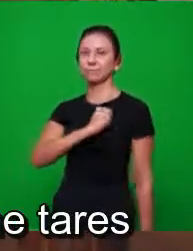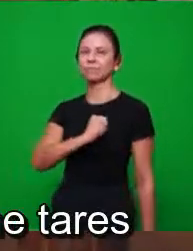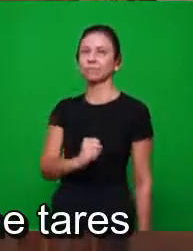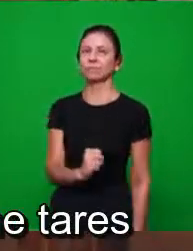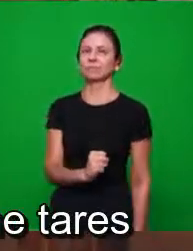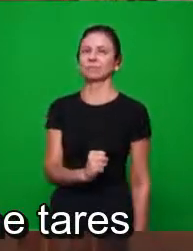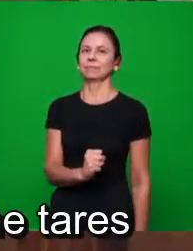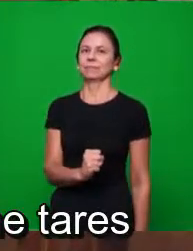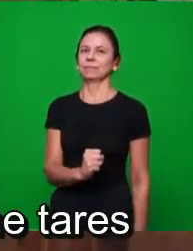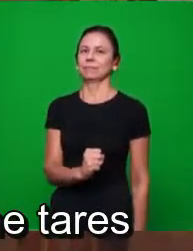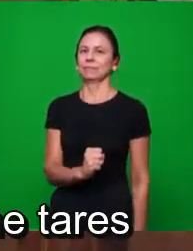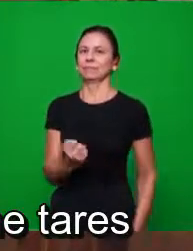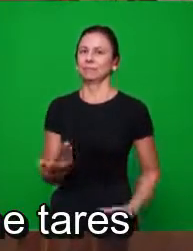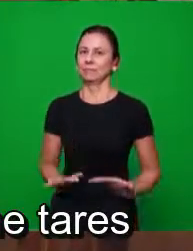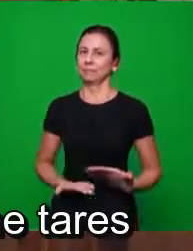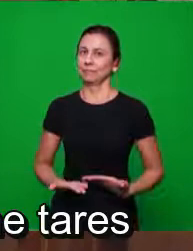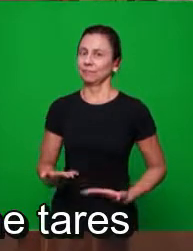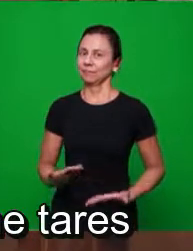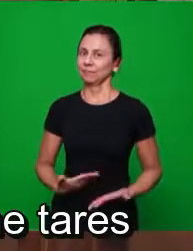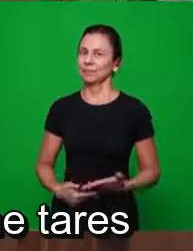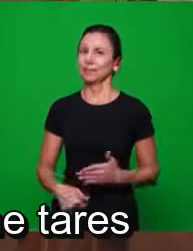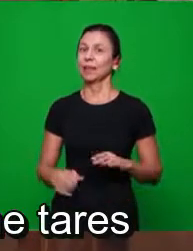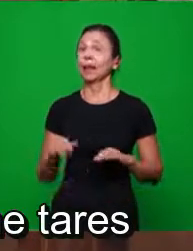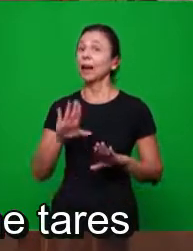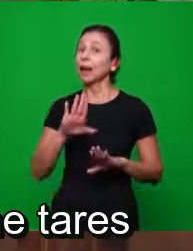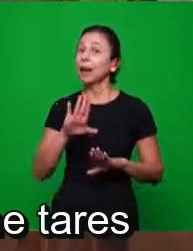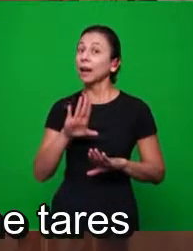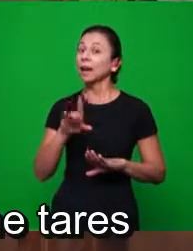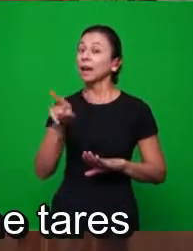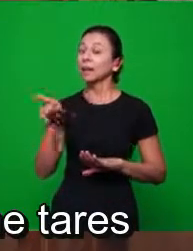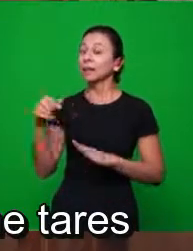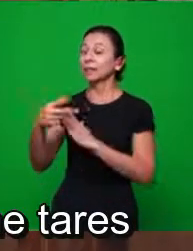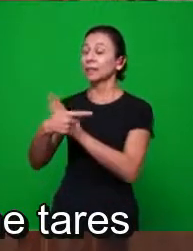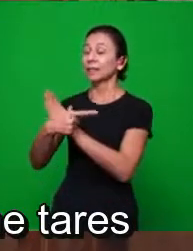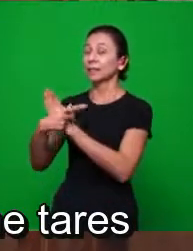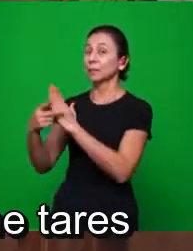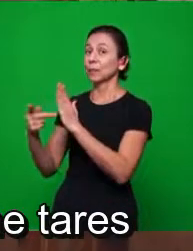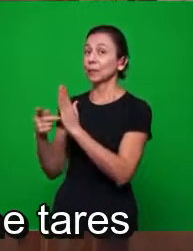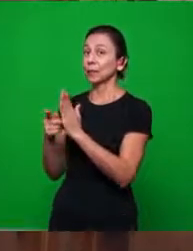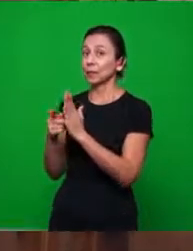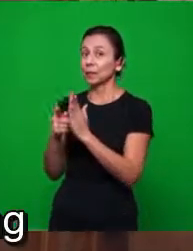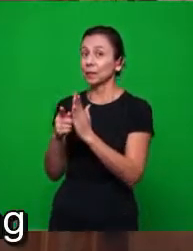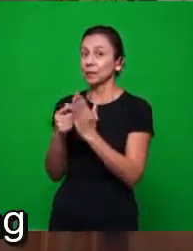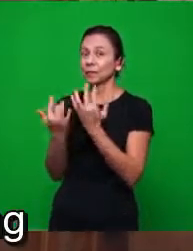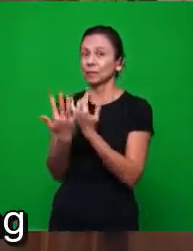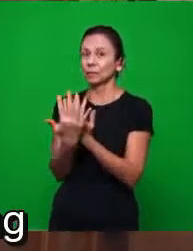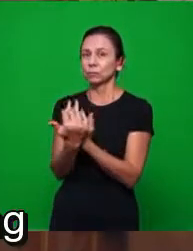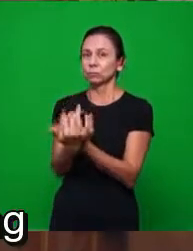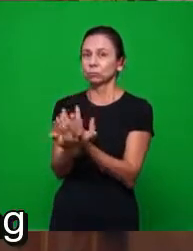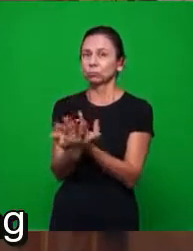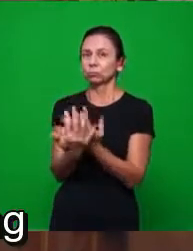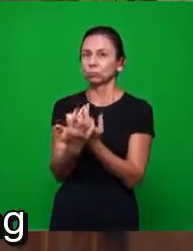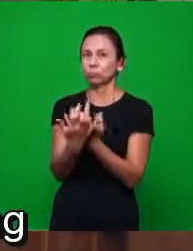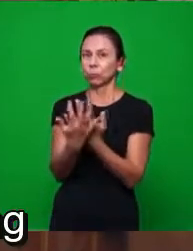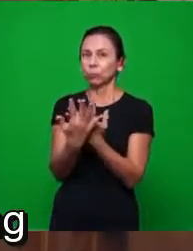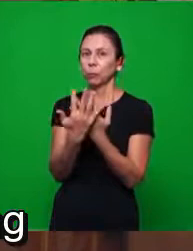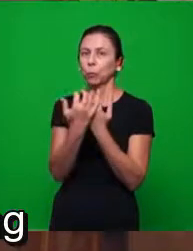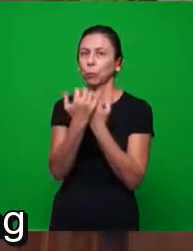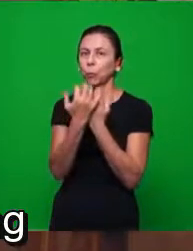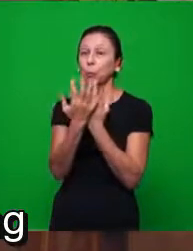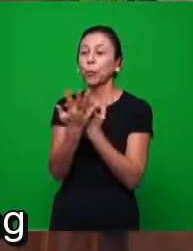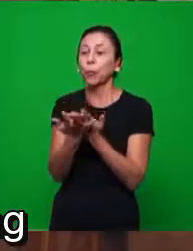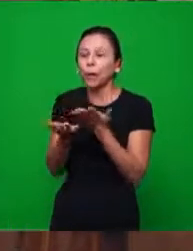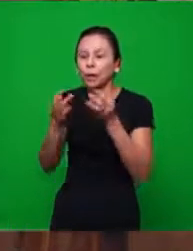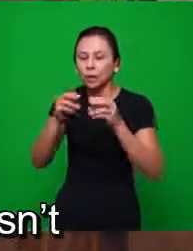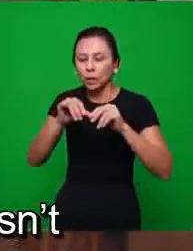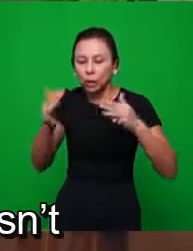vamos ver lá, na parábola do trigo e do joio, o que eles vão se encontrar, enquanto